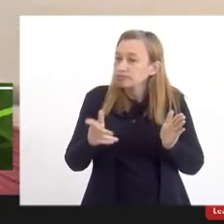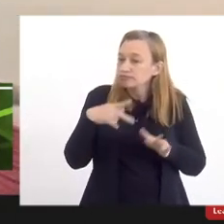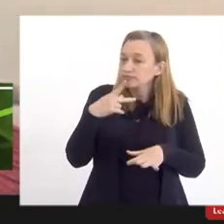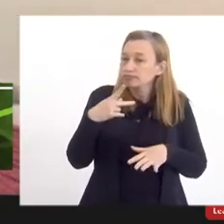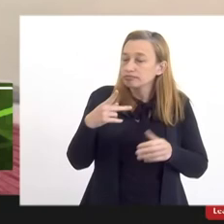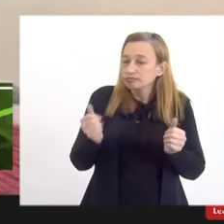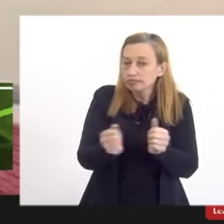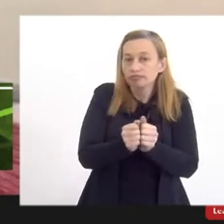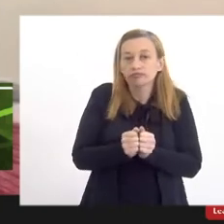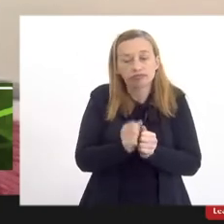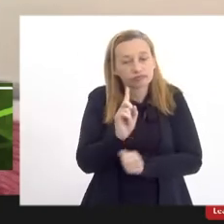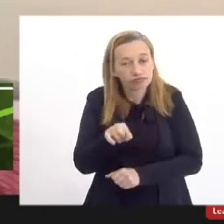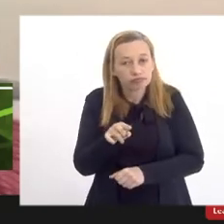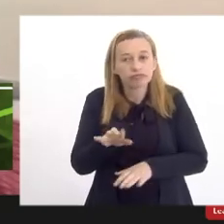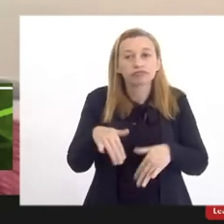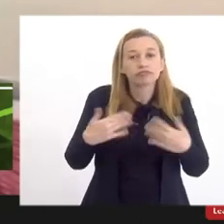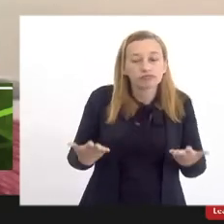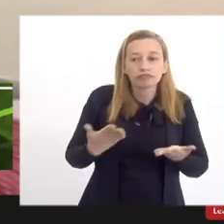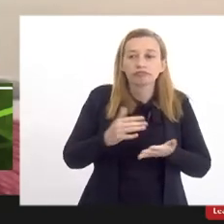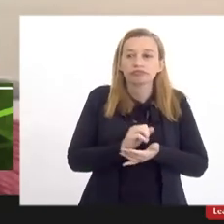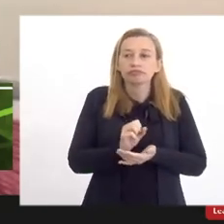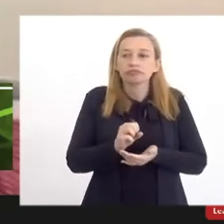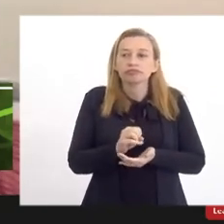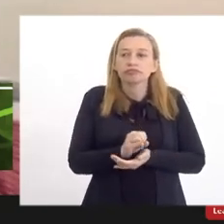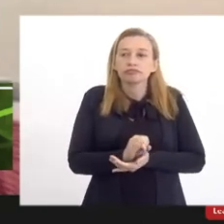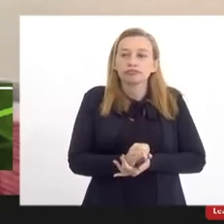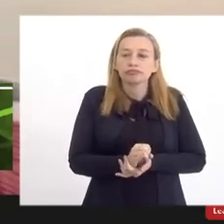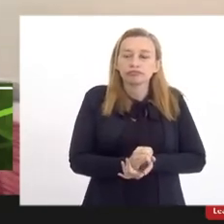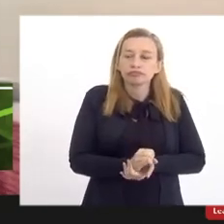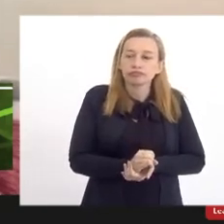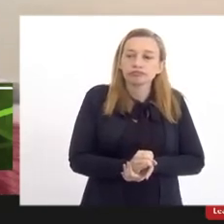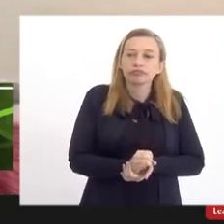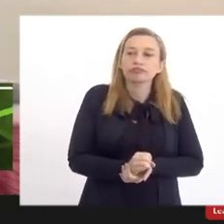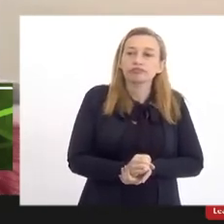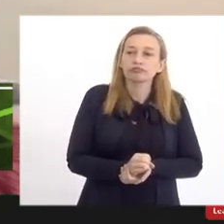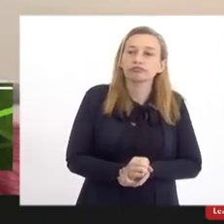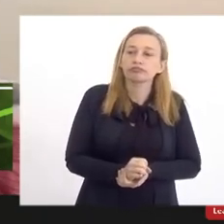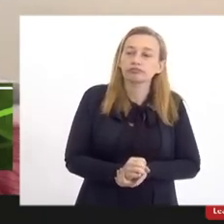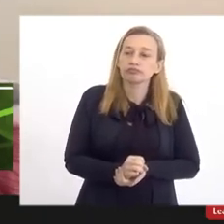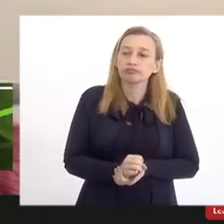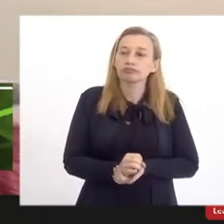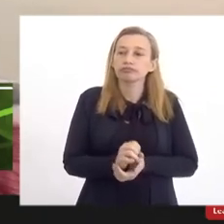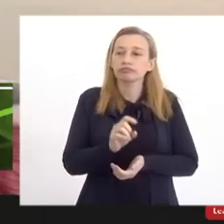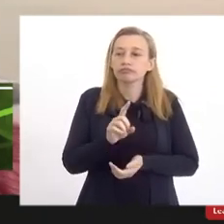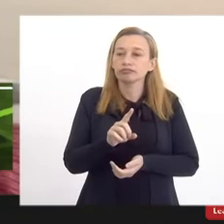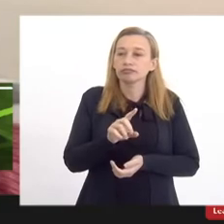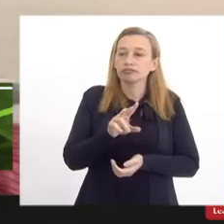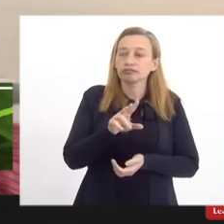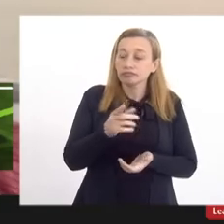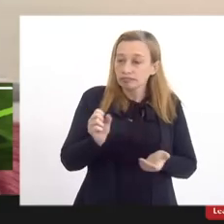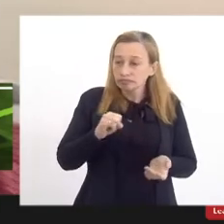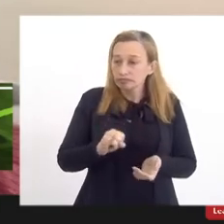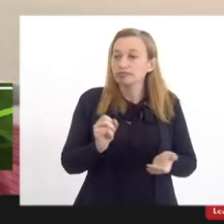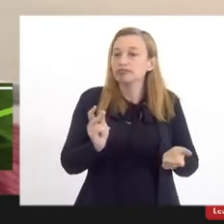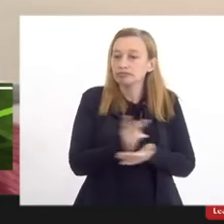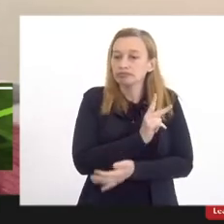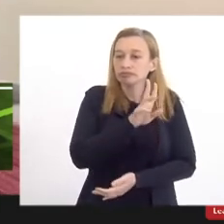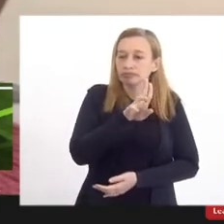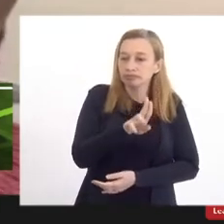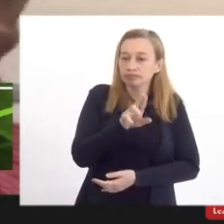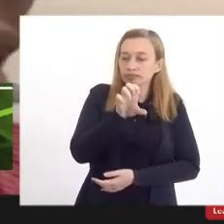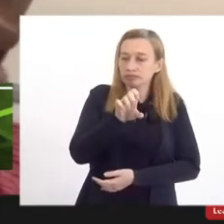juntos então se será essa adesão da UESO ao UERJ o que vamos